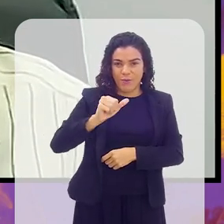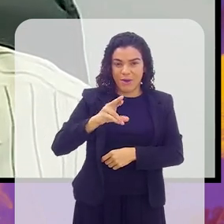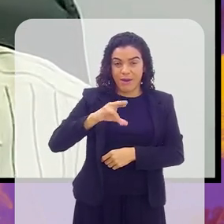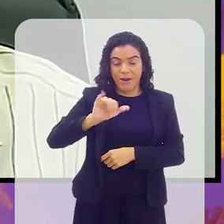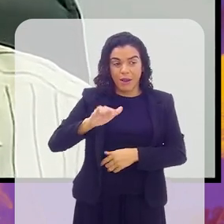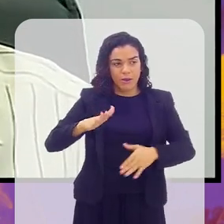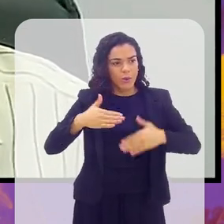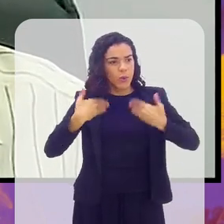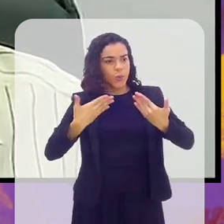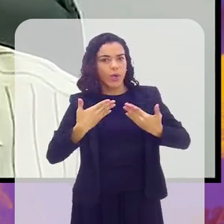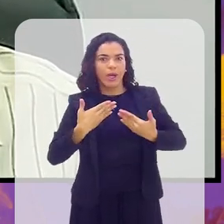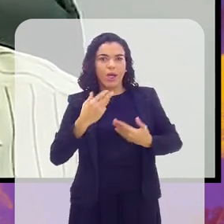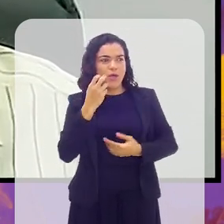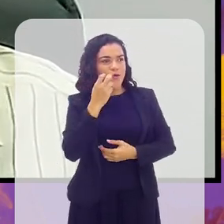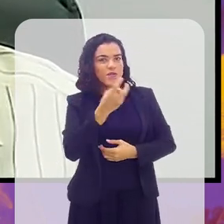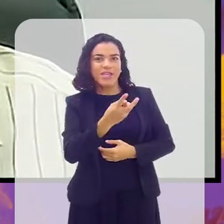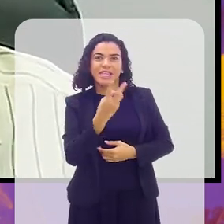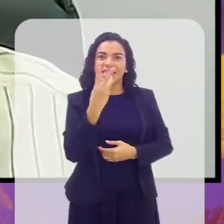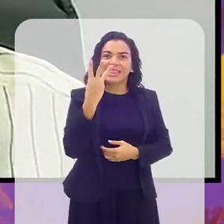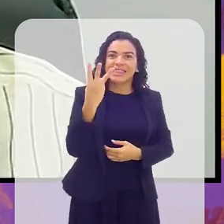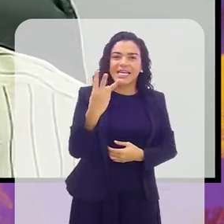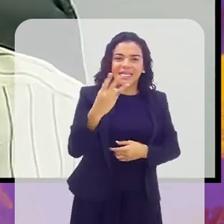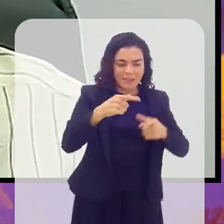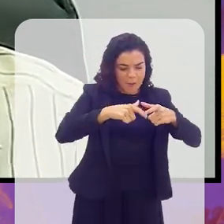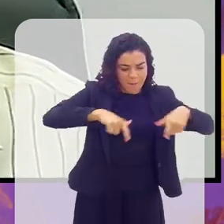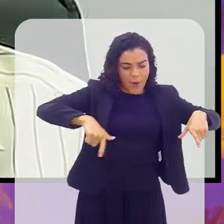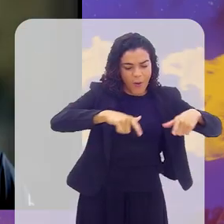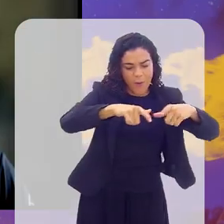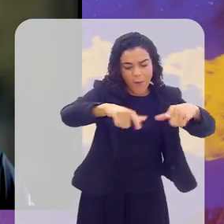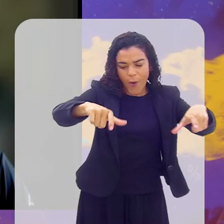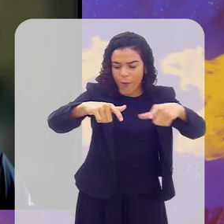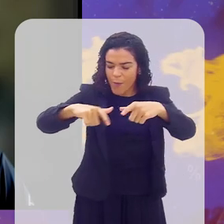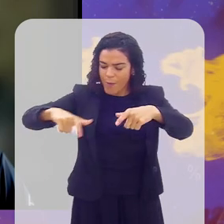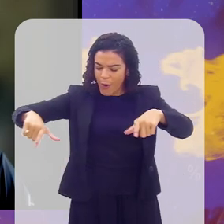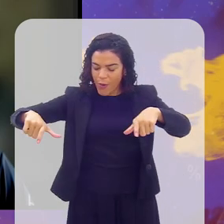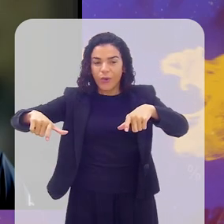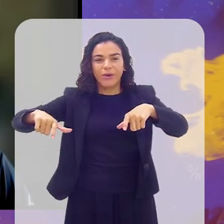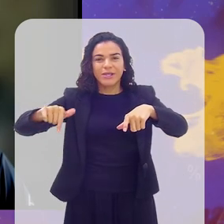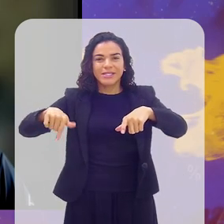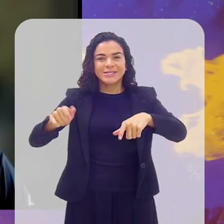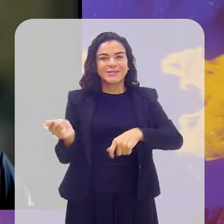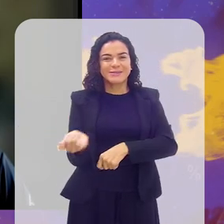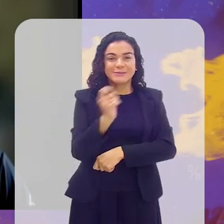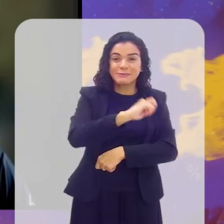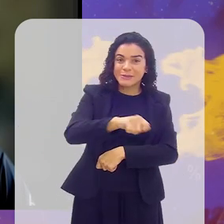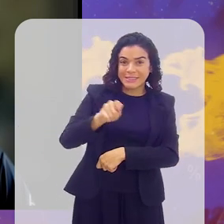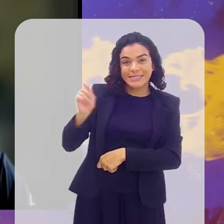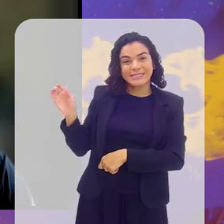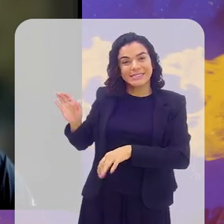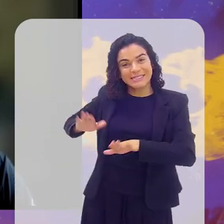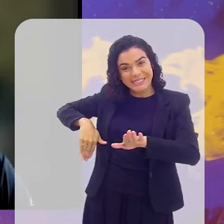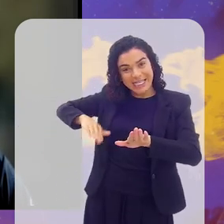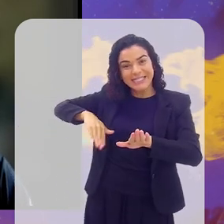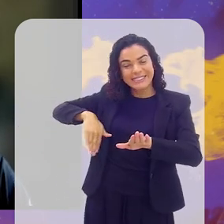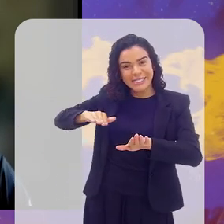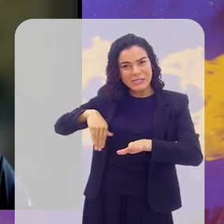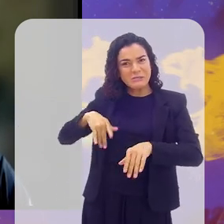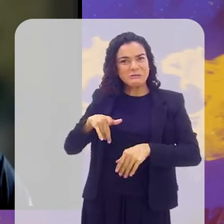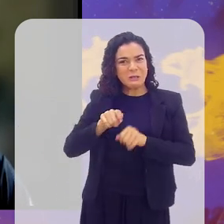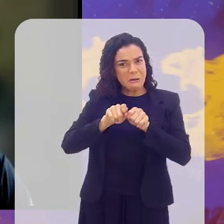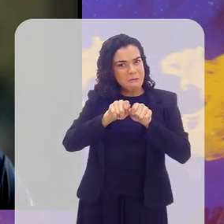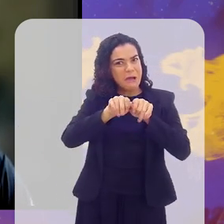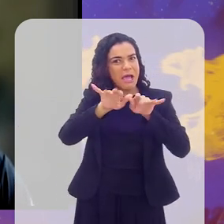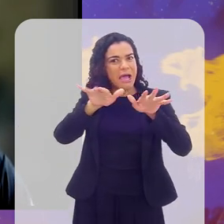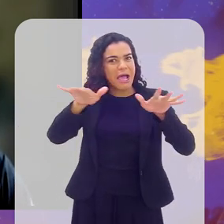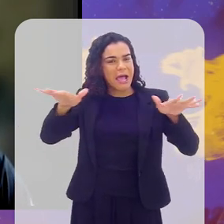de encontrar três quadras de beat tênis. O beat tênis está tomando conta e